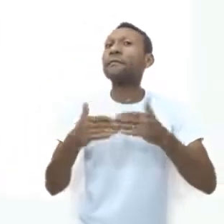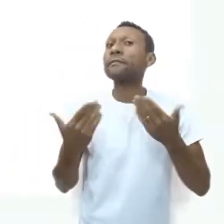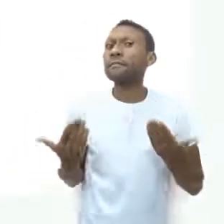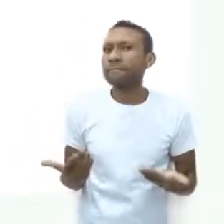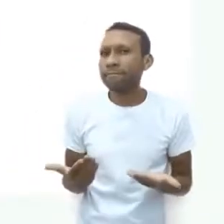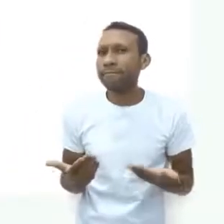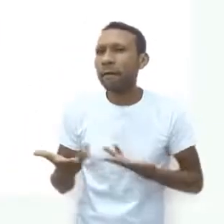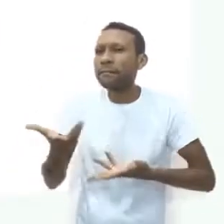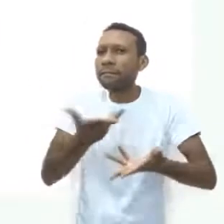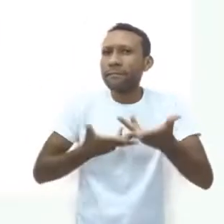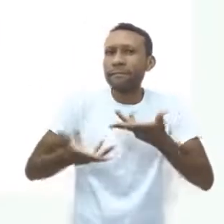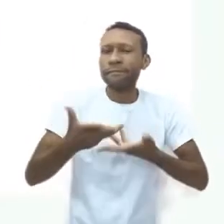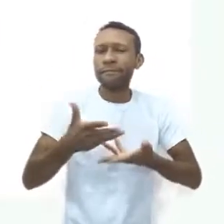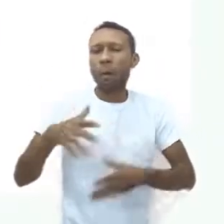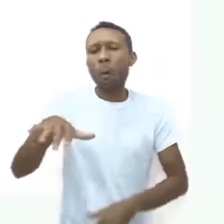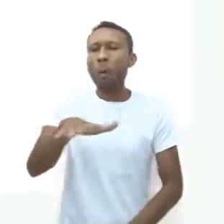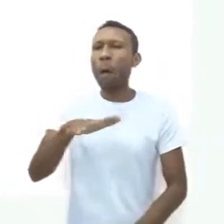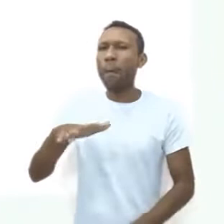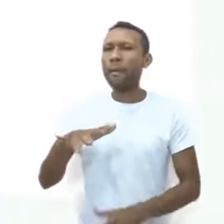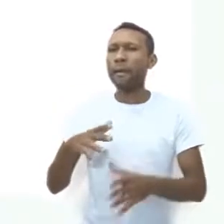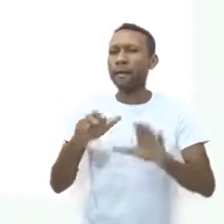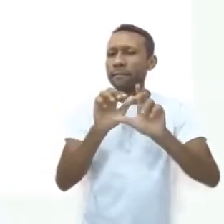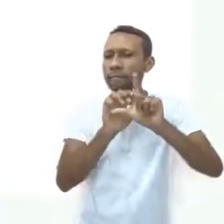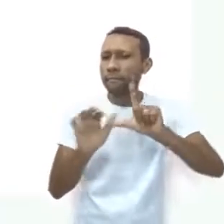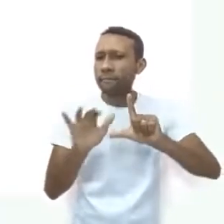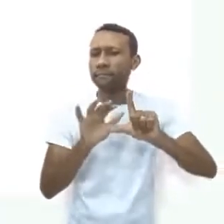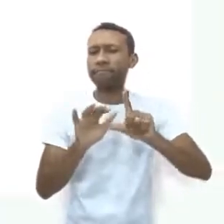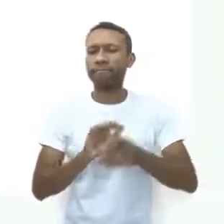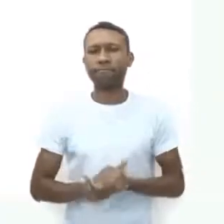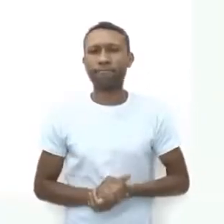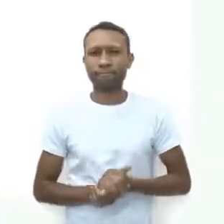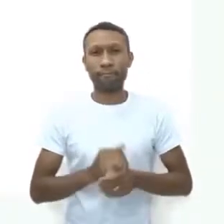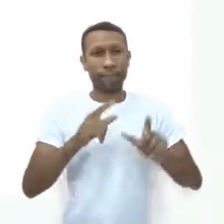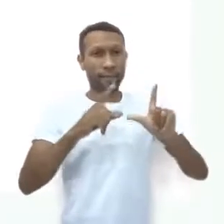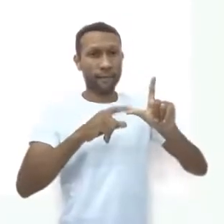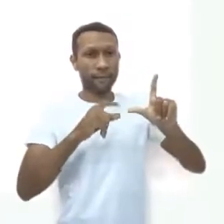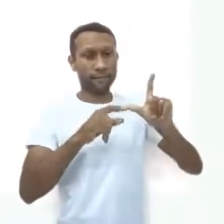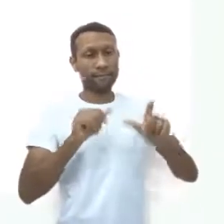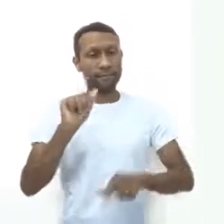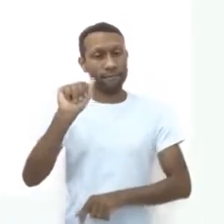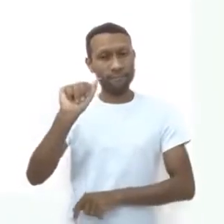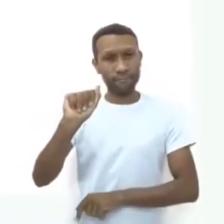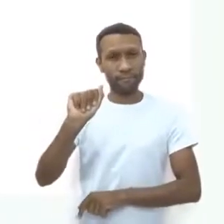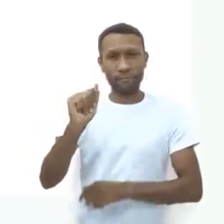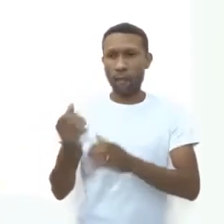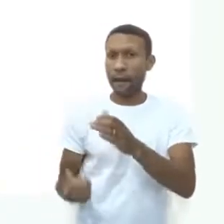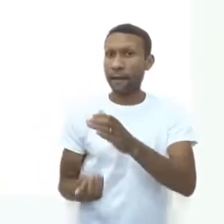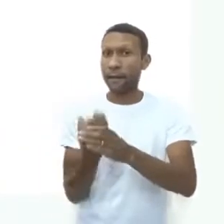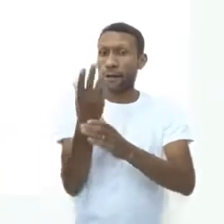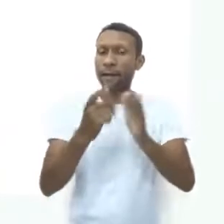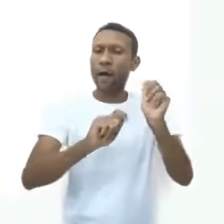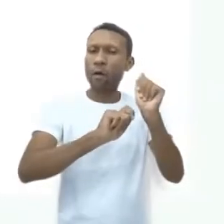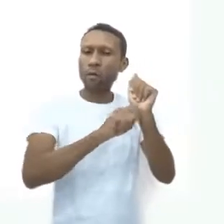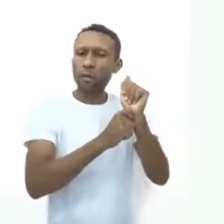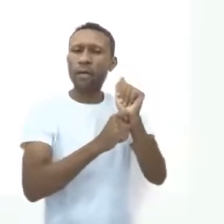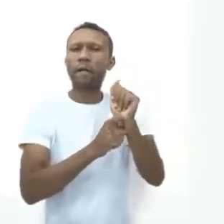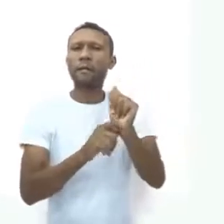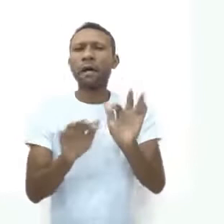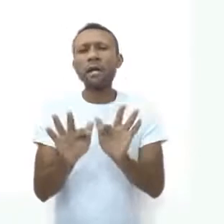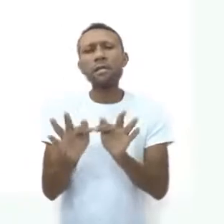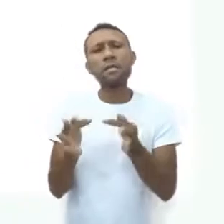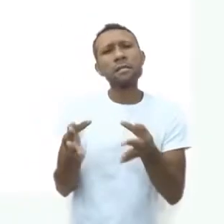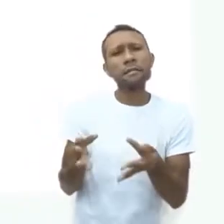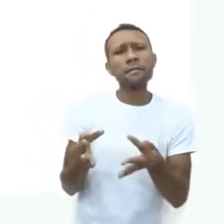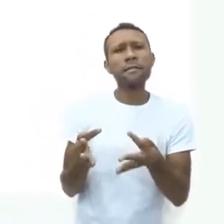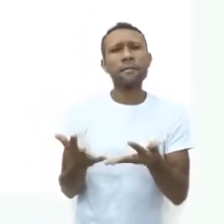ao jogar no ambiente virtual? Letra A. Criar uma senha simples para a